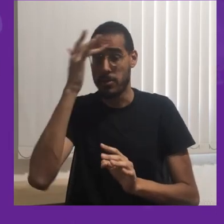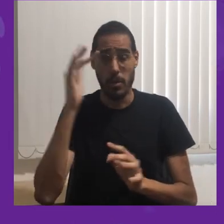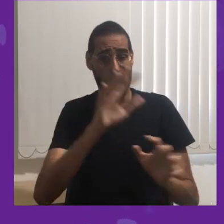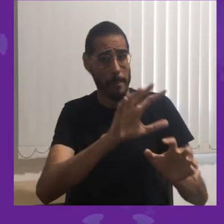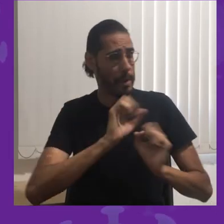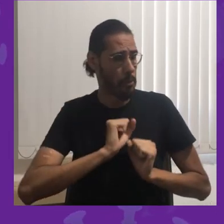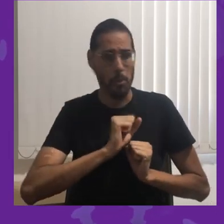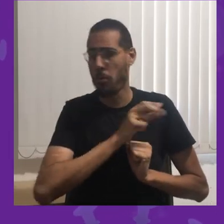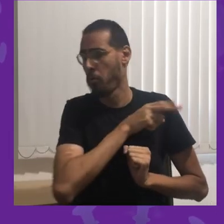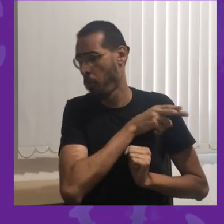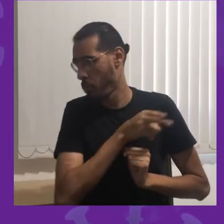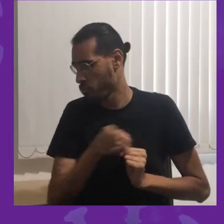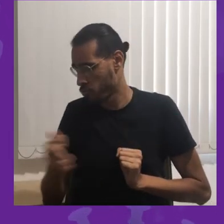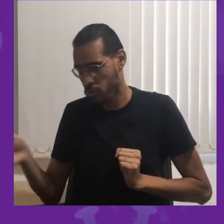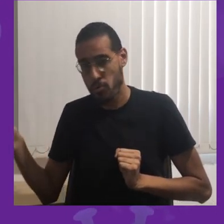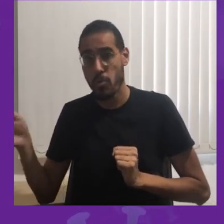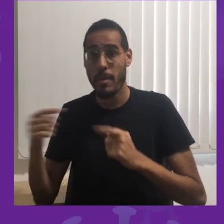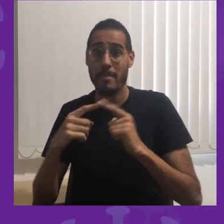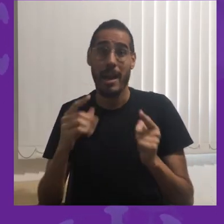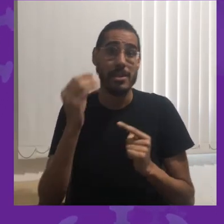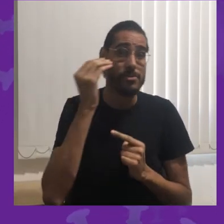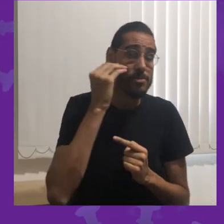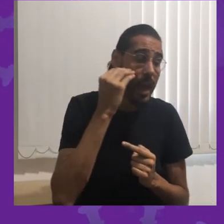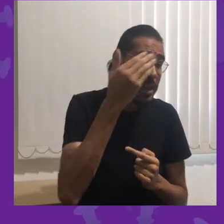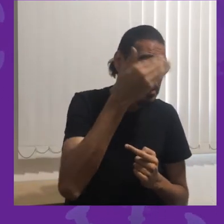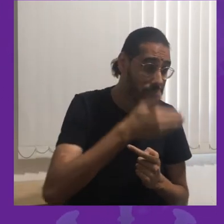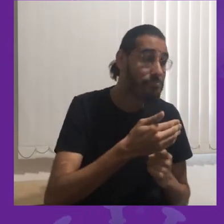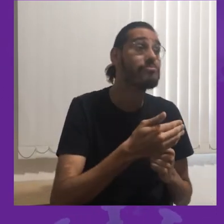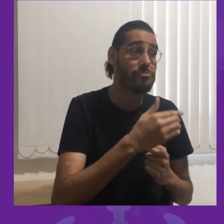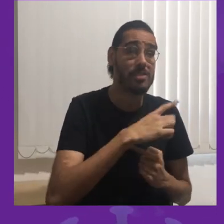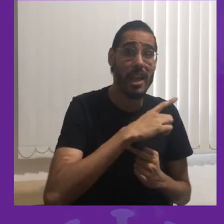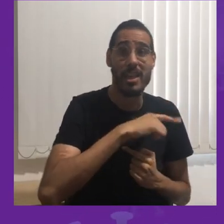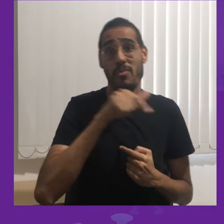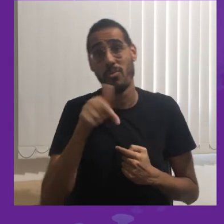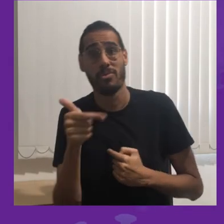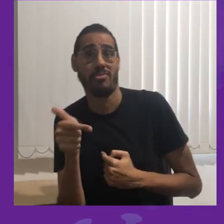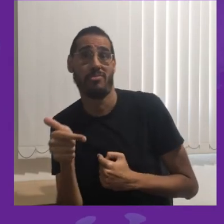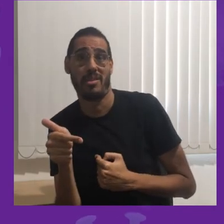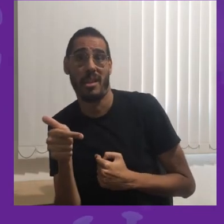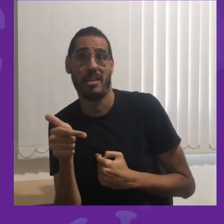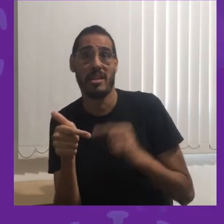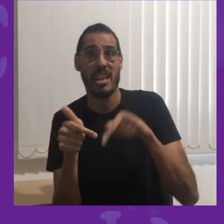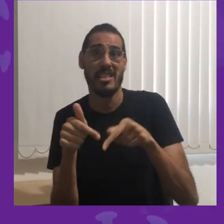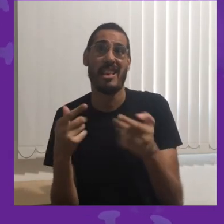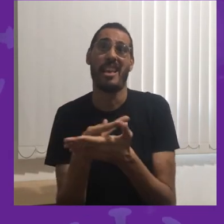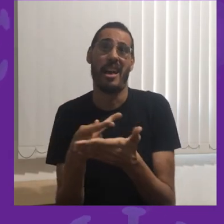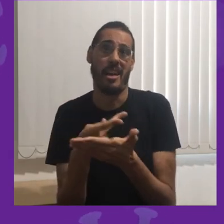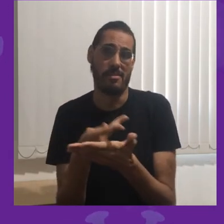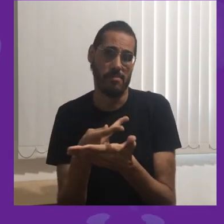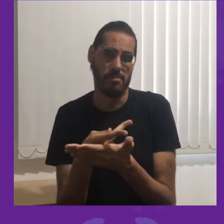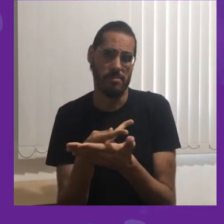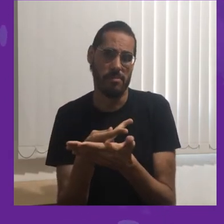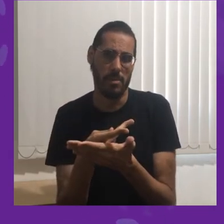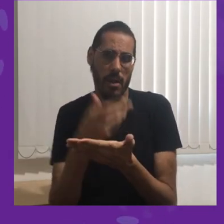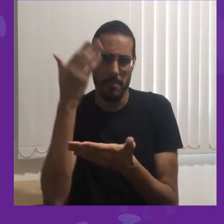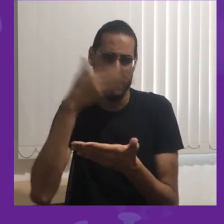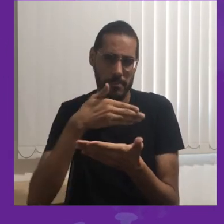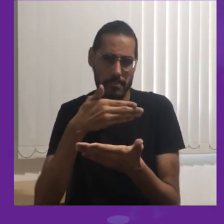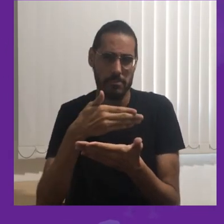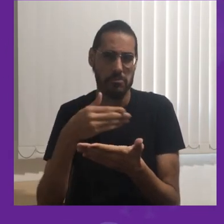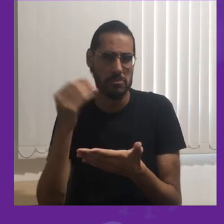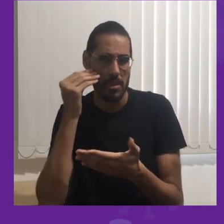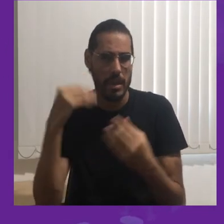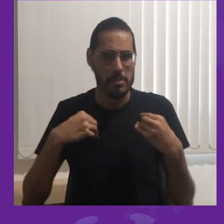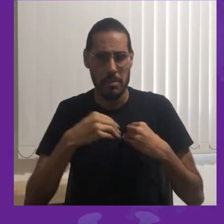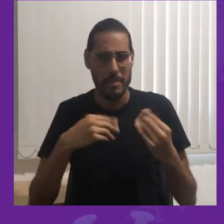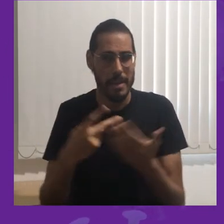já estava infectada mesmo, ela não ficou livre da infecção e um dos exames deu falso negativo no meio do caminho aí. Mas em